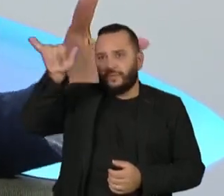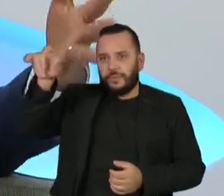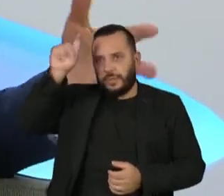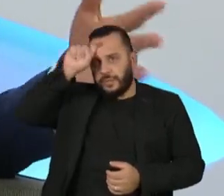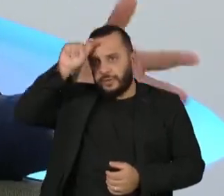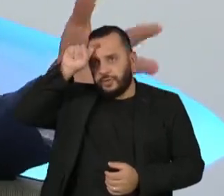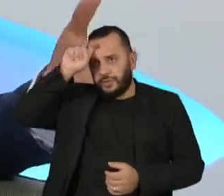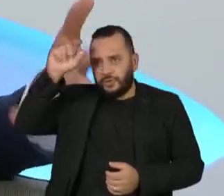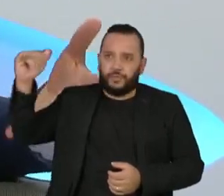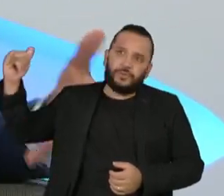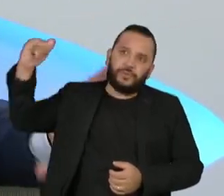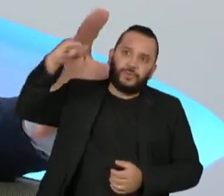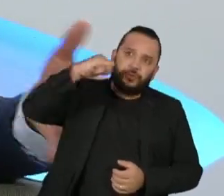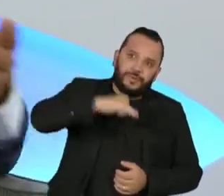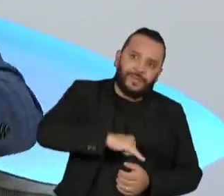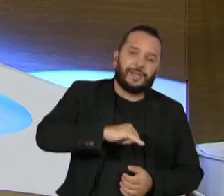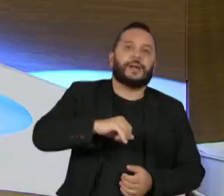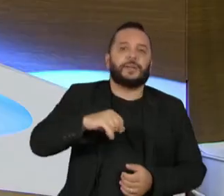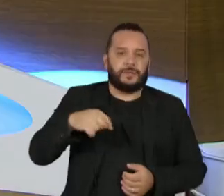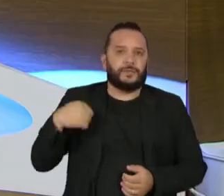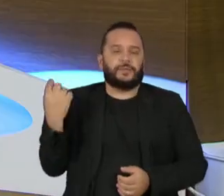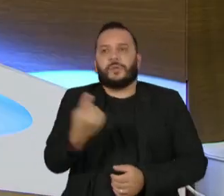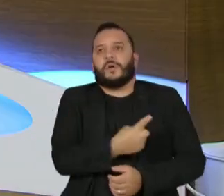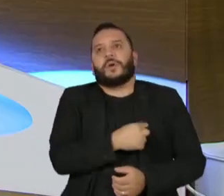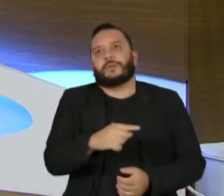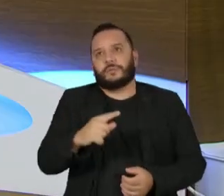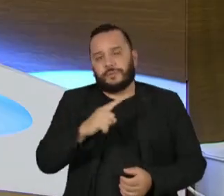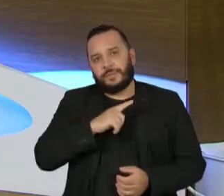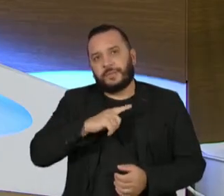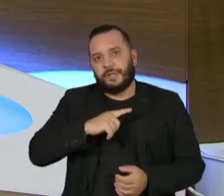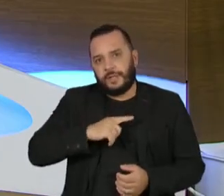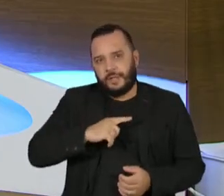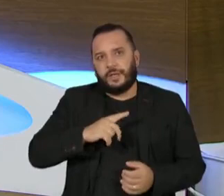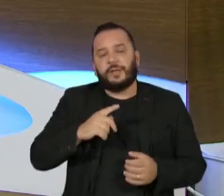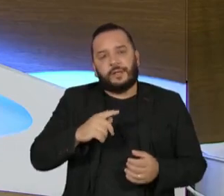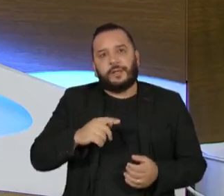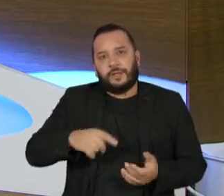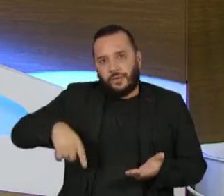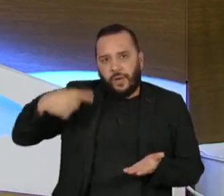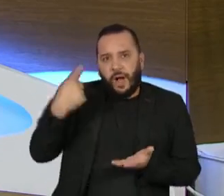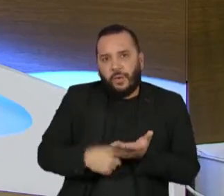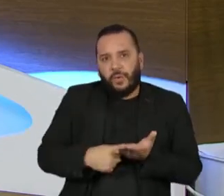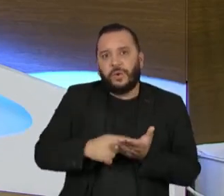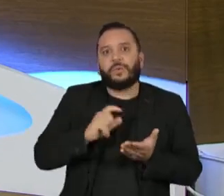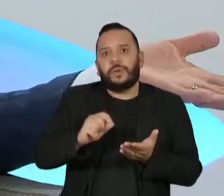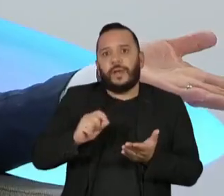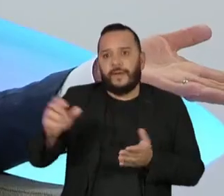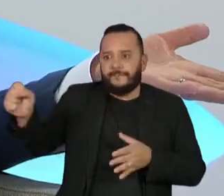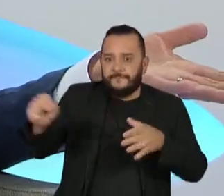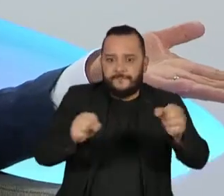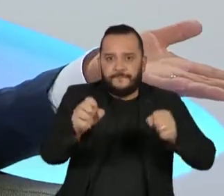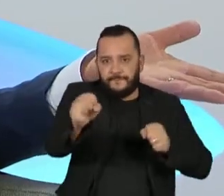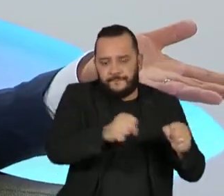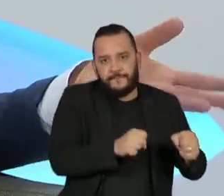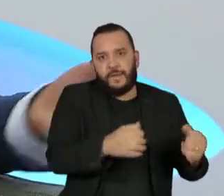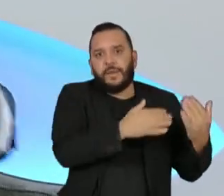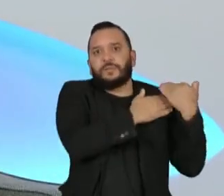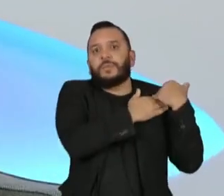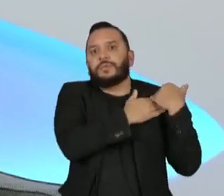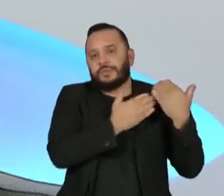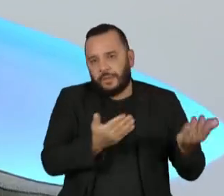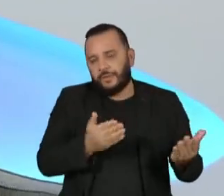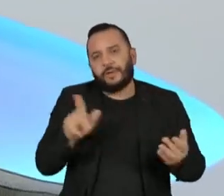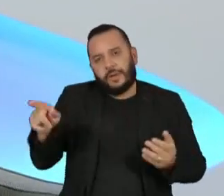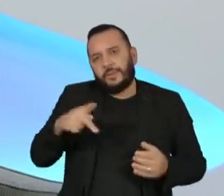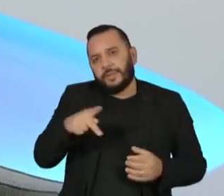essa ansiedade, que vai ter essas definições. Por onde começar é o presidente que toma a decisão.